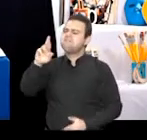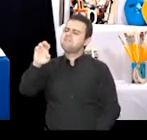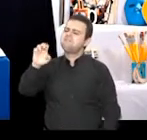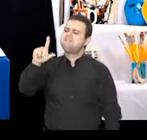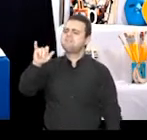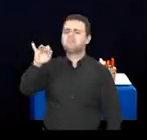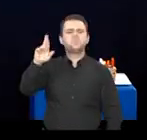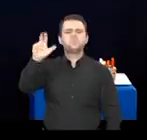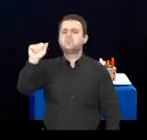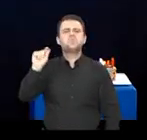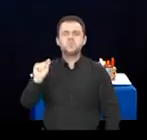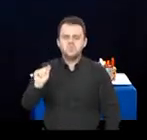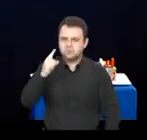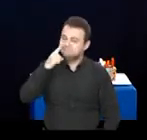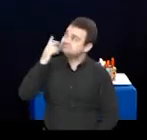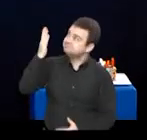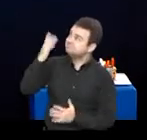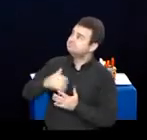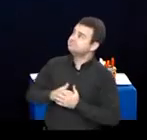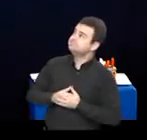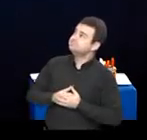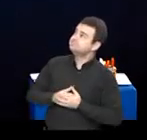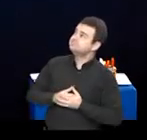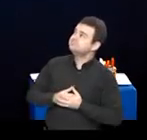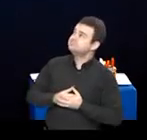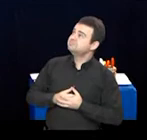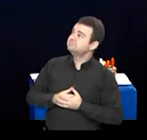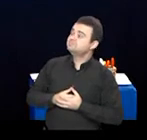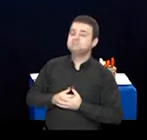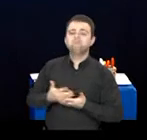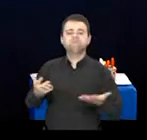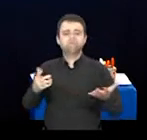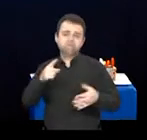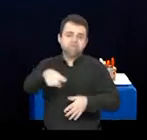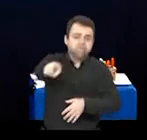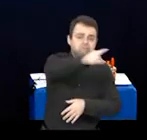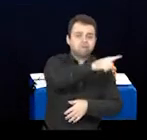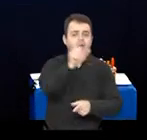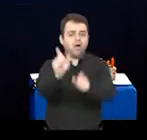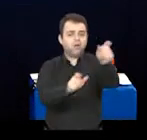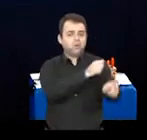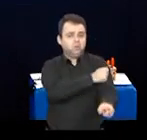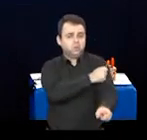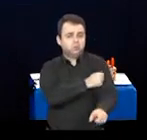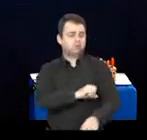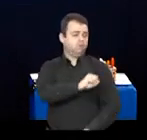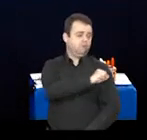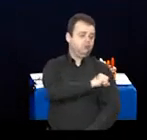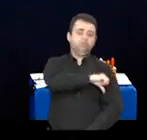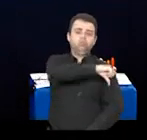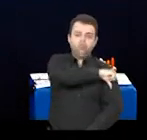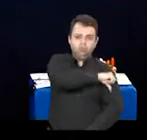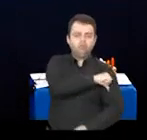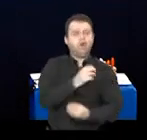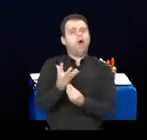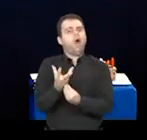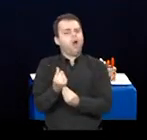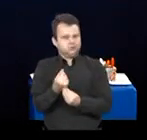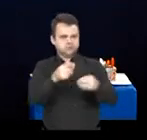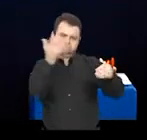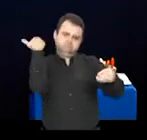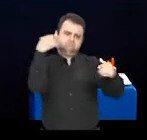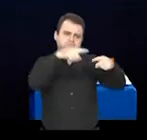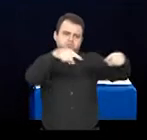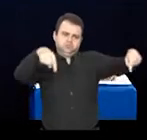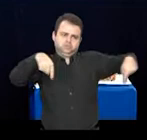releitura? Tenho certeza que vocês já trabalharam, alunos do oitavo e nono ano, com releitura nas aulas de